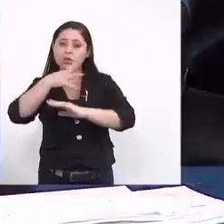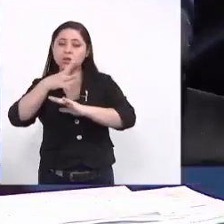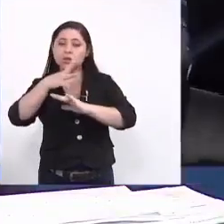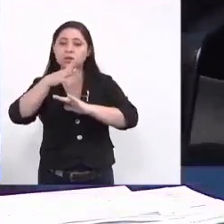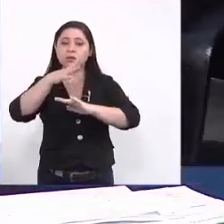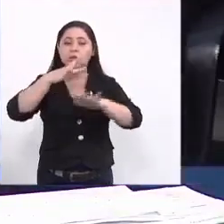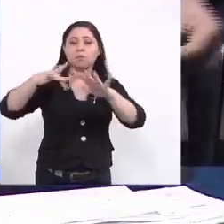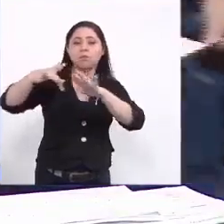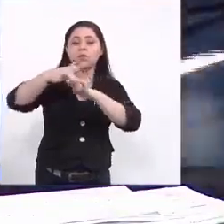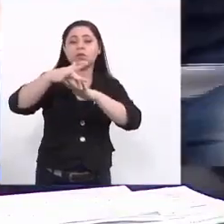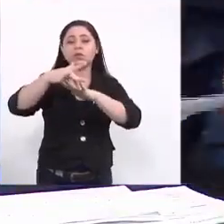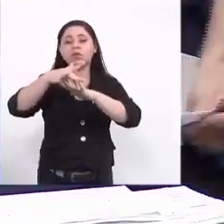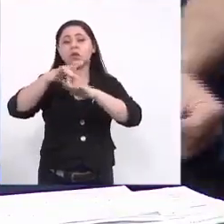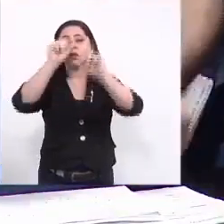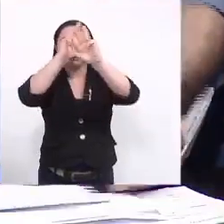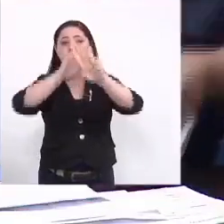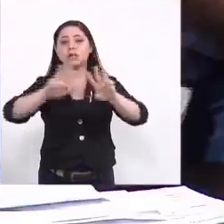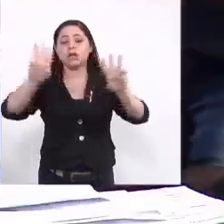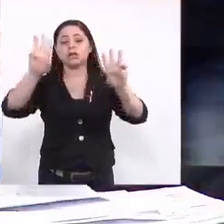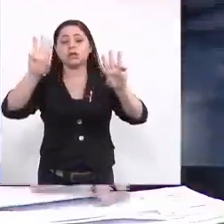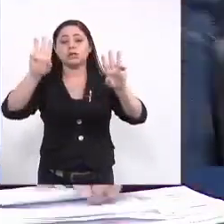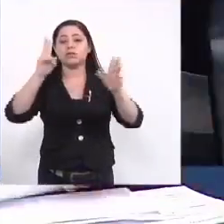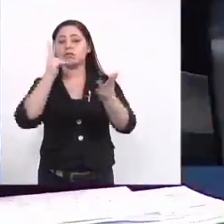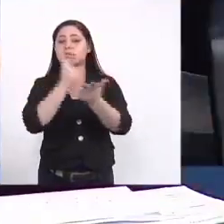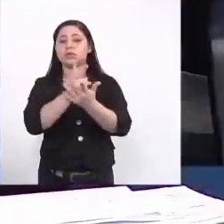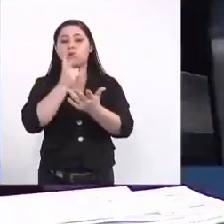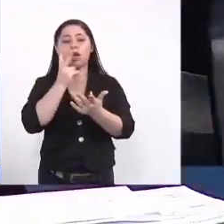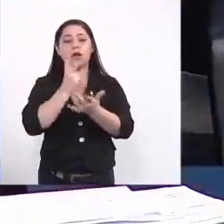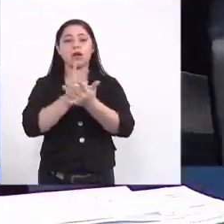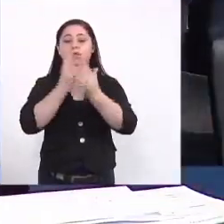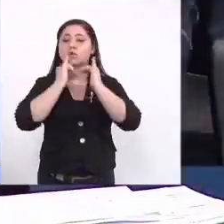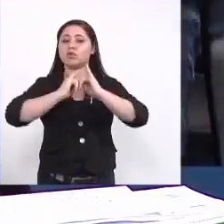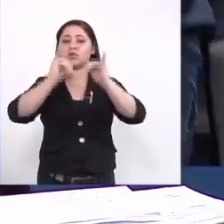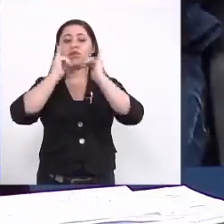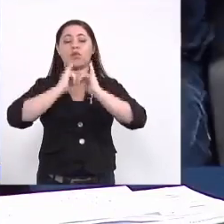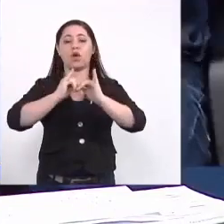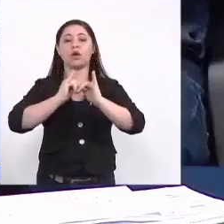mídias em sites e a gente